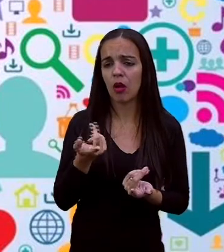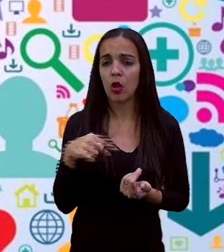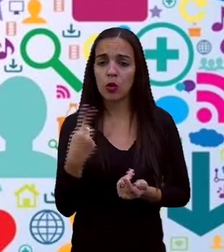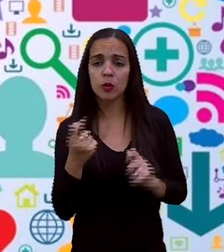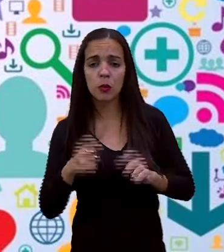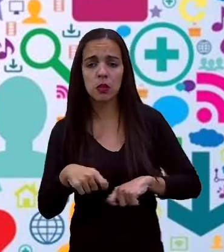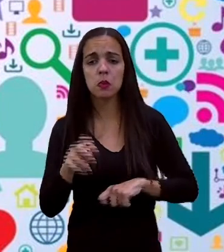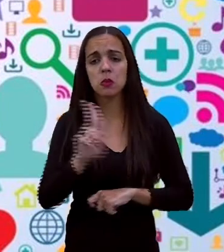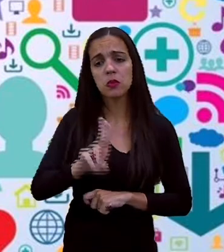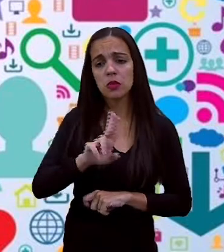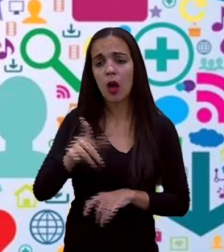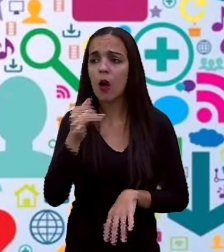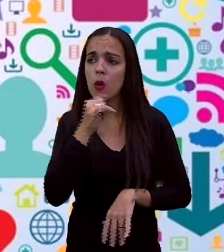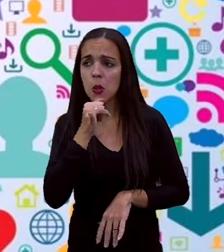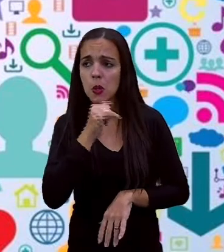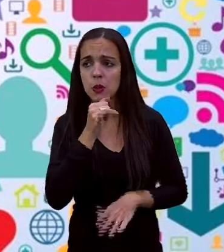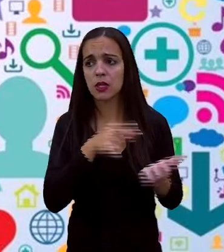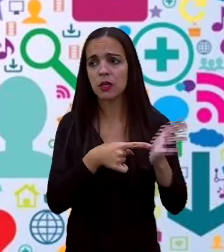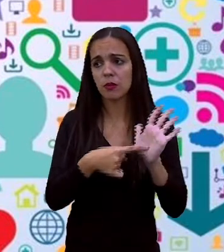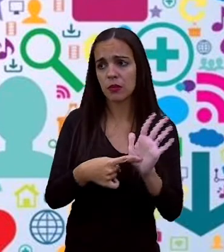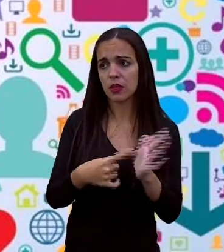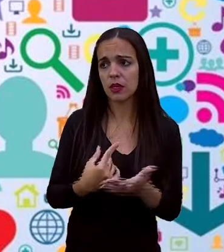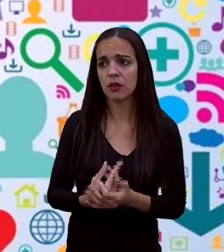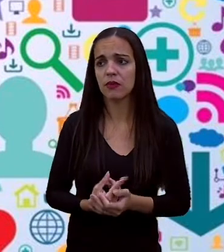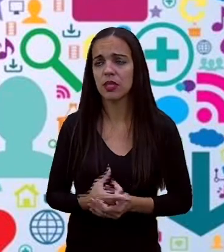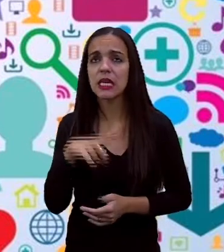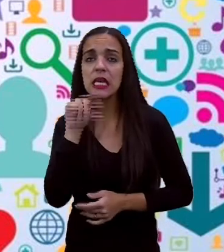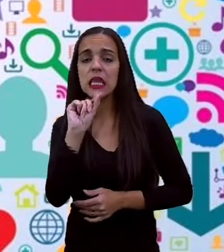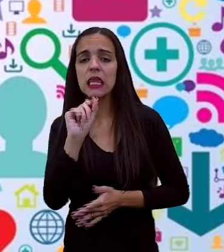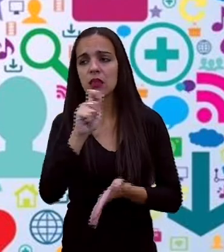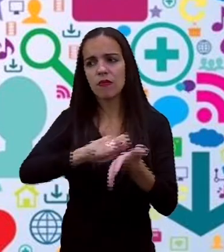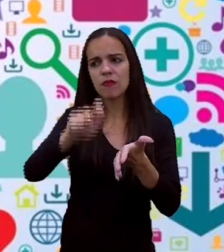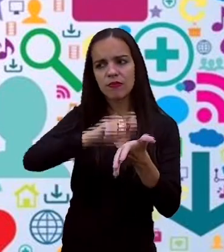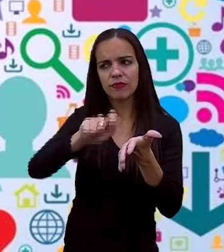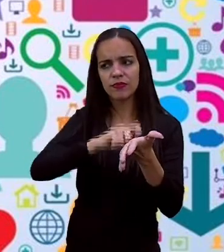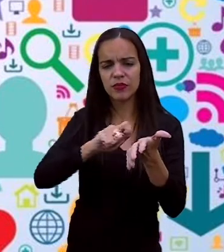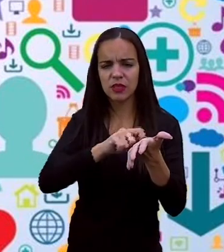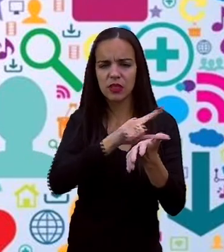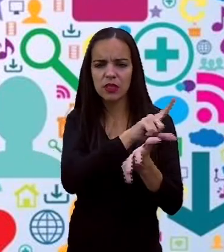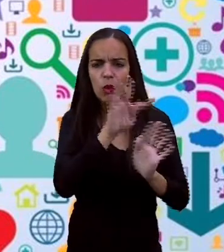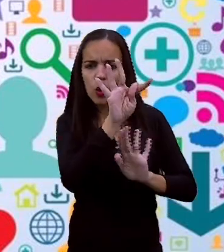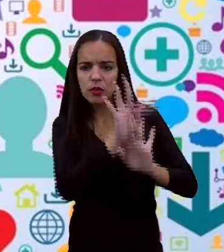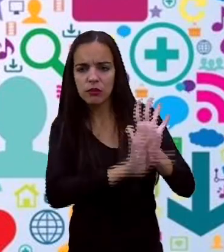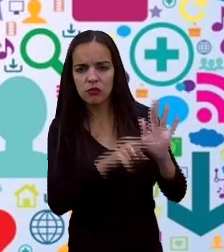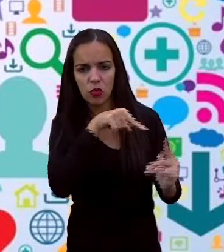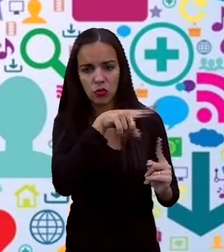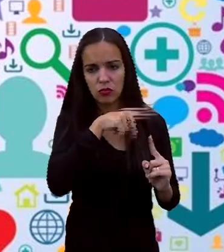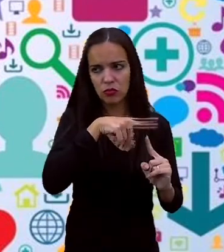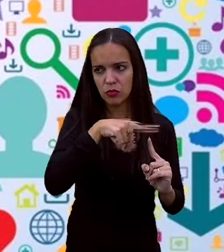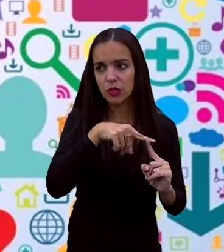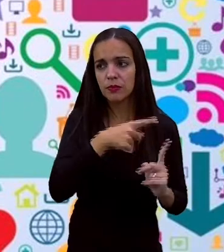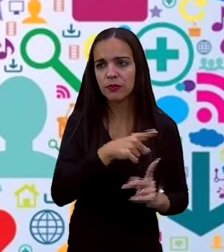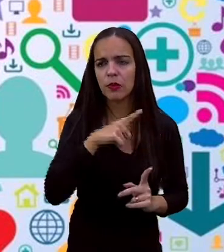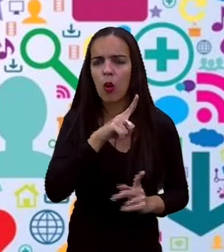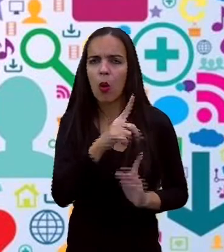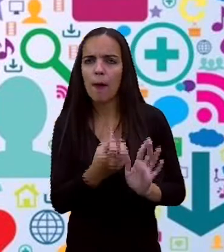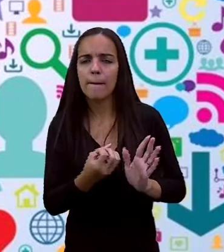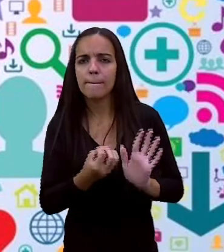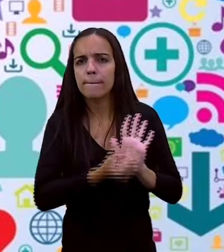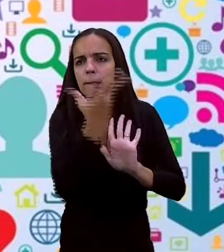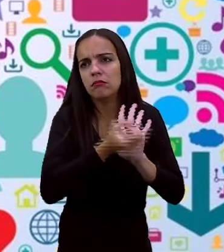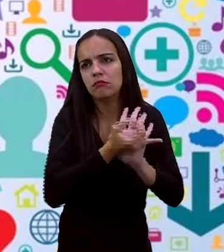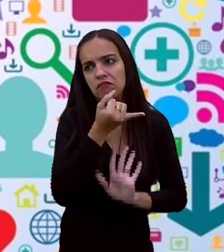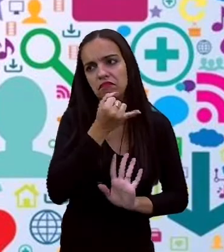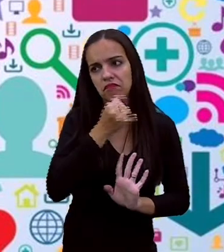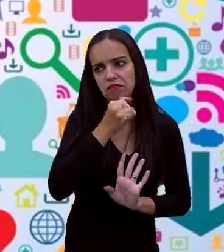interior. Vocês podem perceber isso. Quem escreve esse tipo de texto mais interior, como poemas, por exemplo,